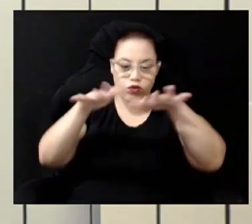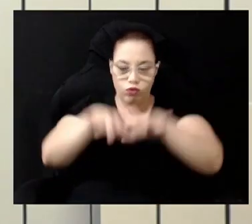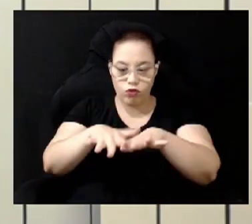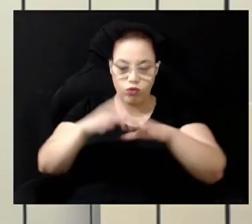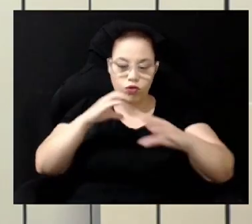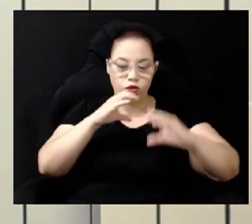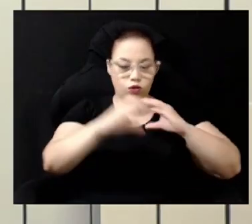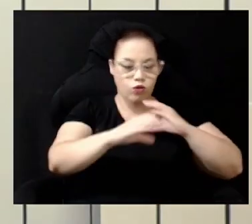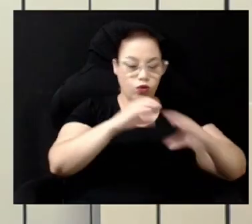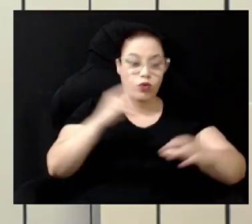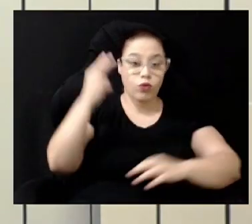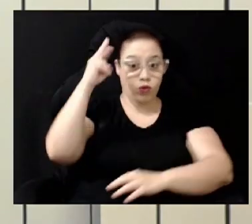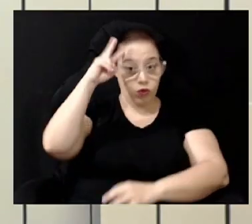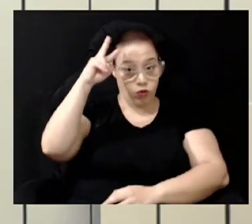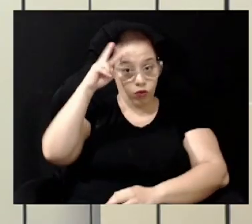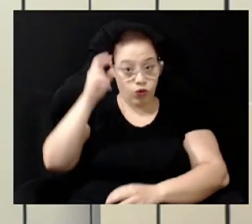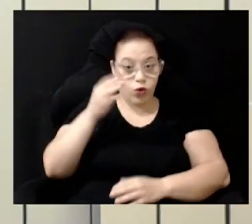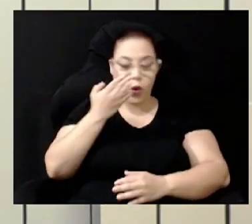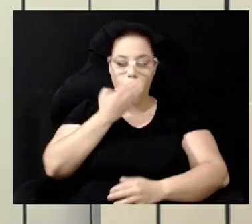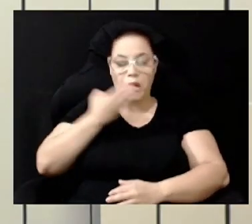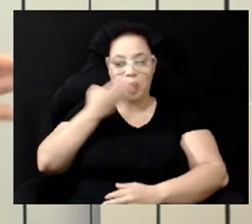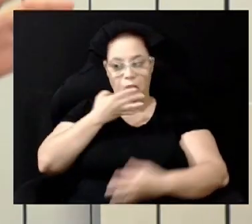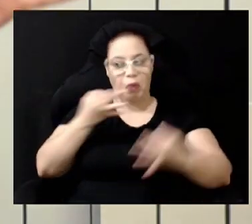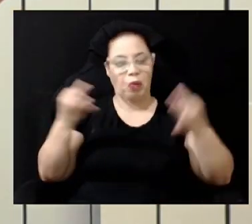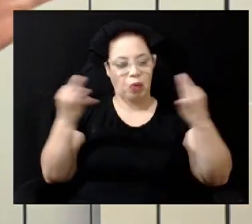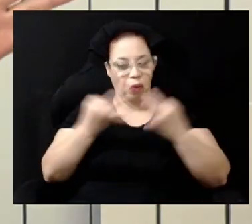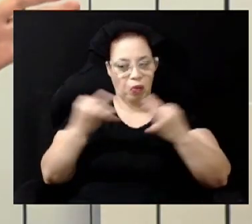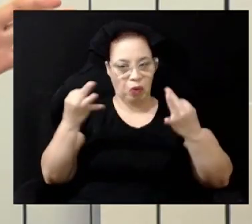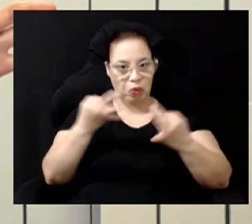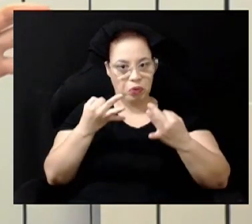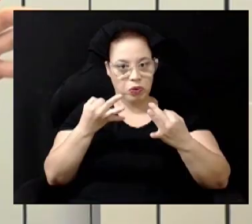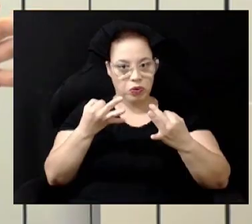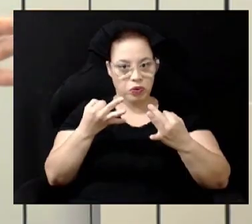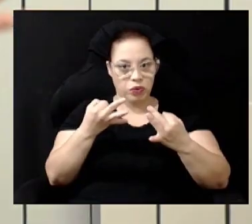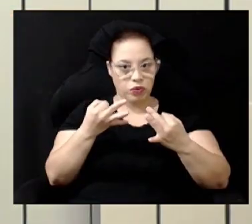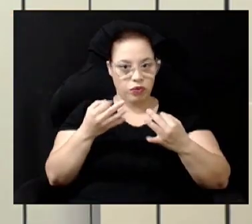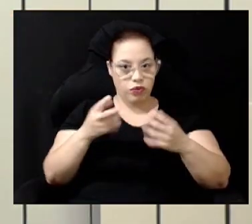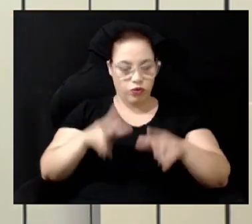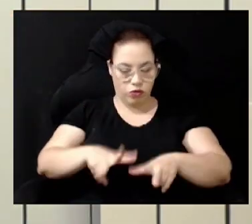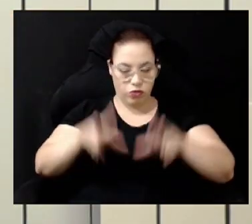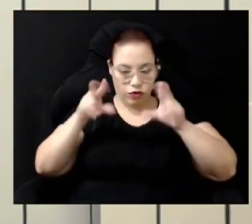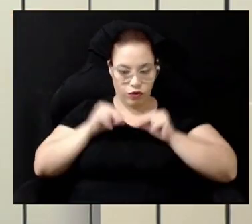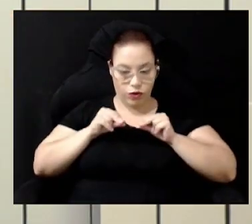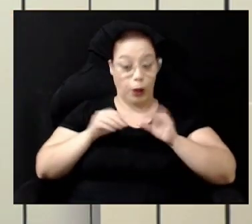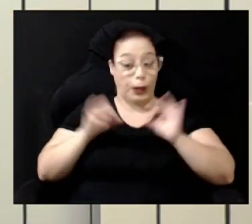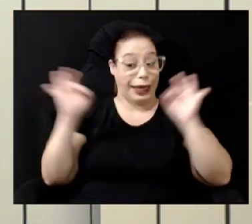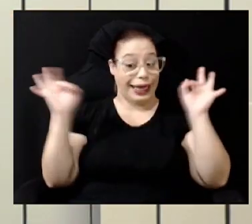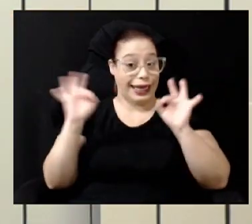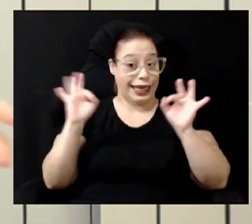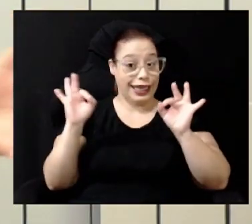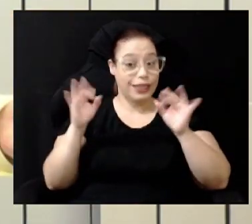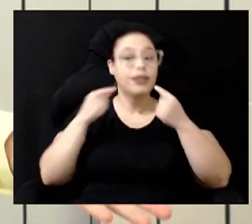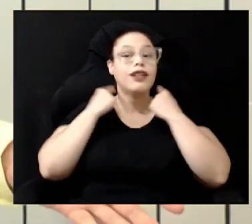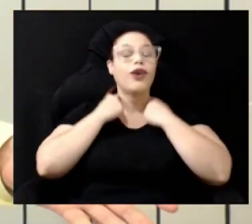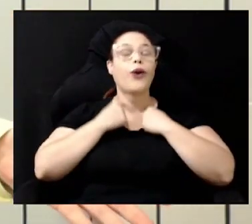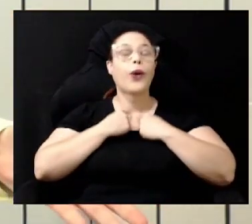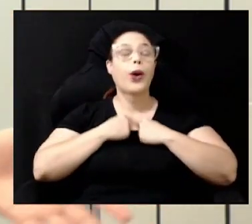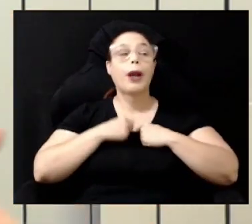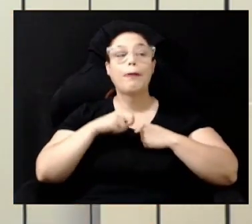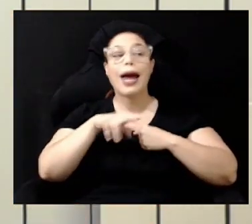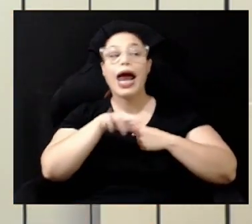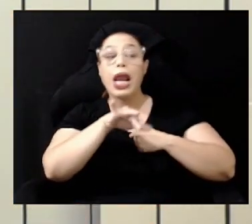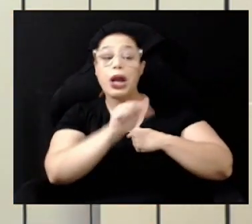doceiras Talentosas Que competem Pelo prestigiado prêmio Um colar de pérolas O que acaba